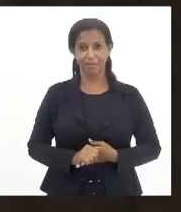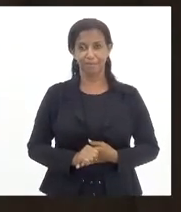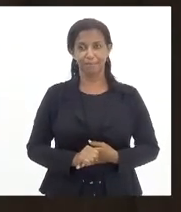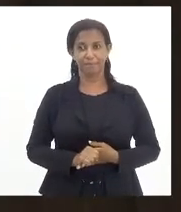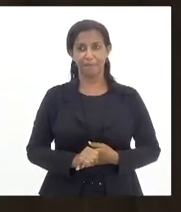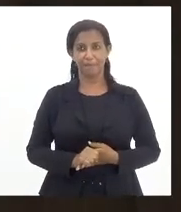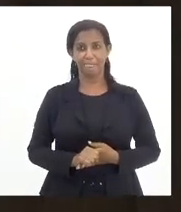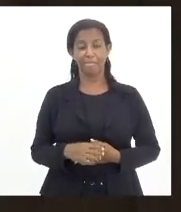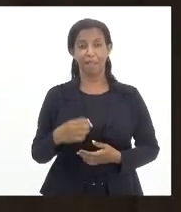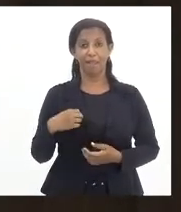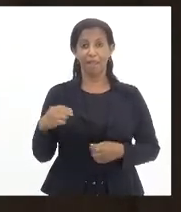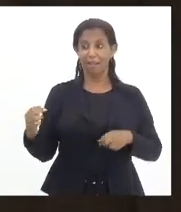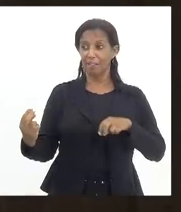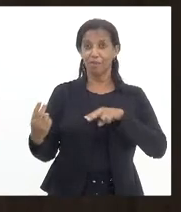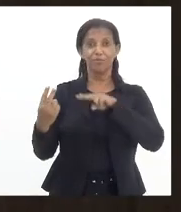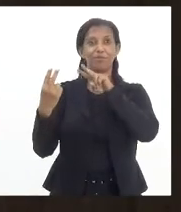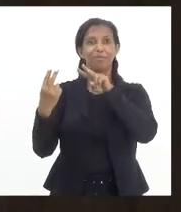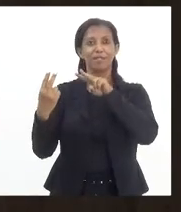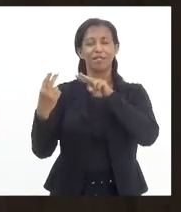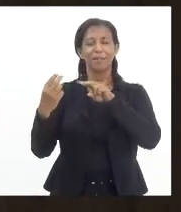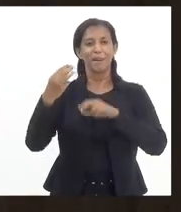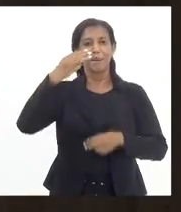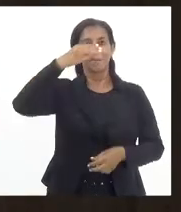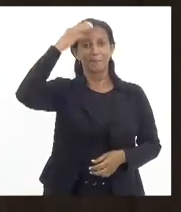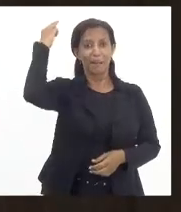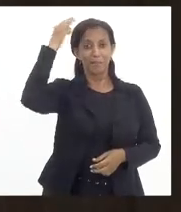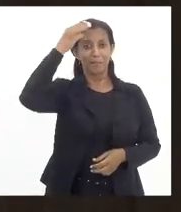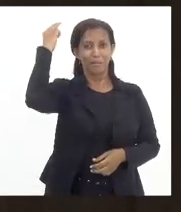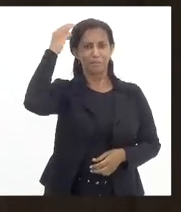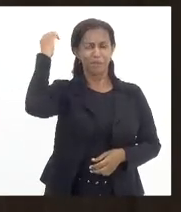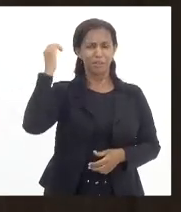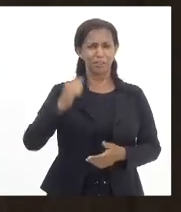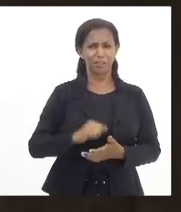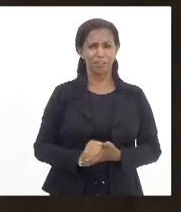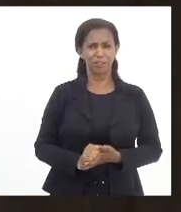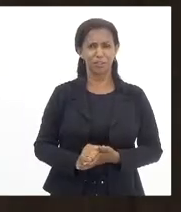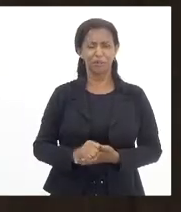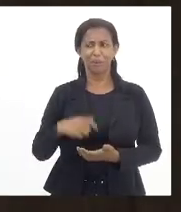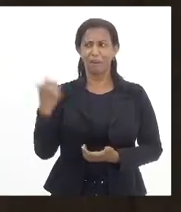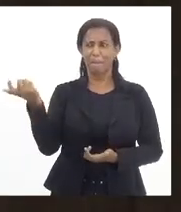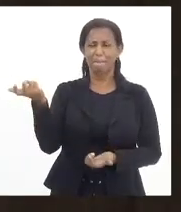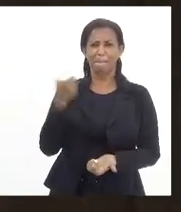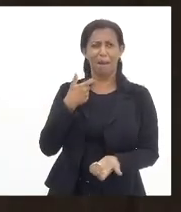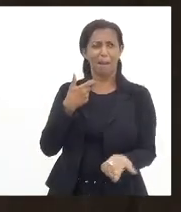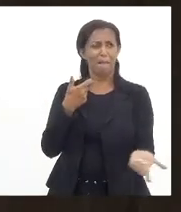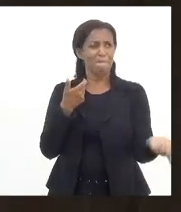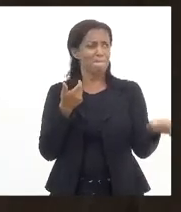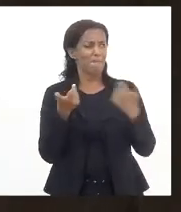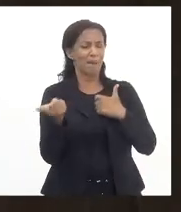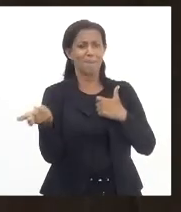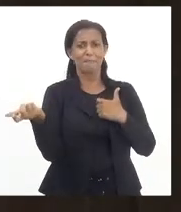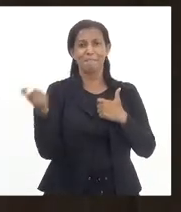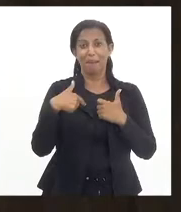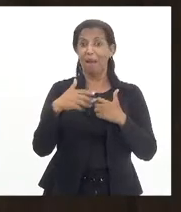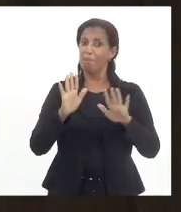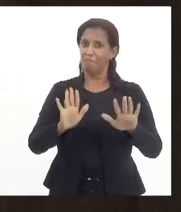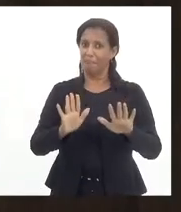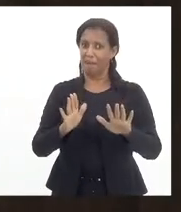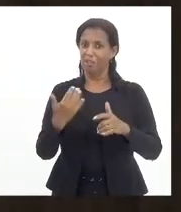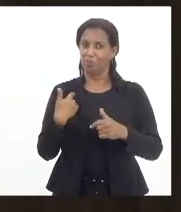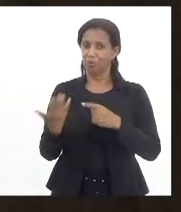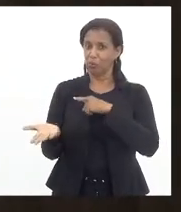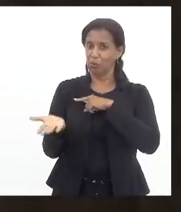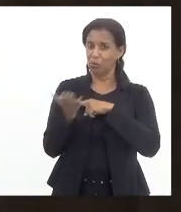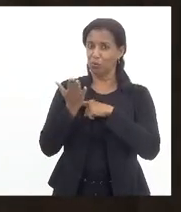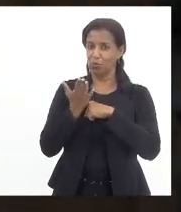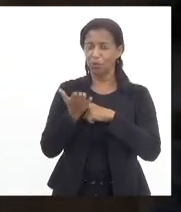Vi o Márcio Pacheco, me agredir, mas fazer tudo por mim, me conceder o que eu pedia. Vi